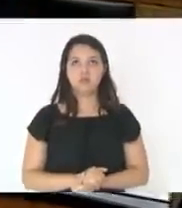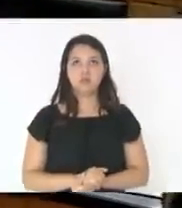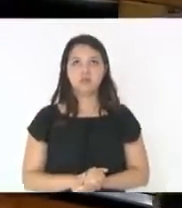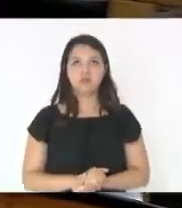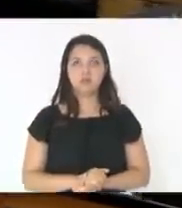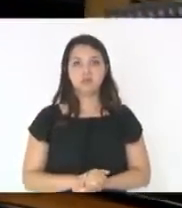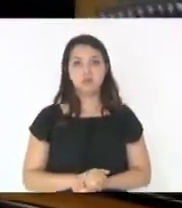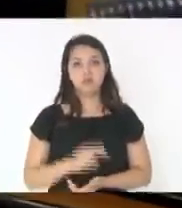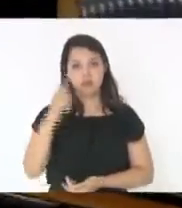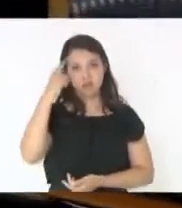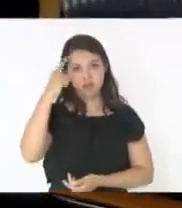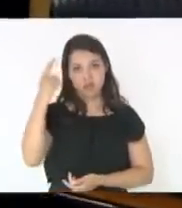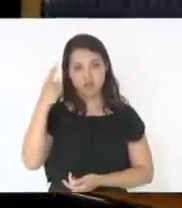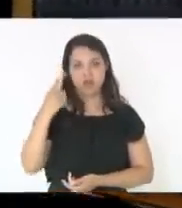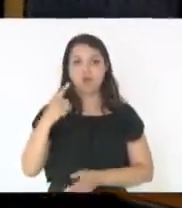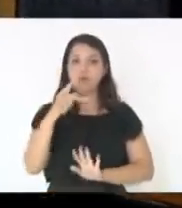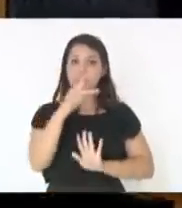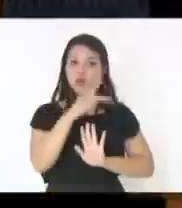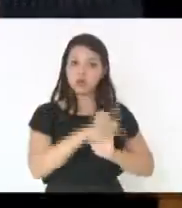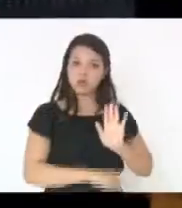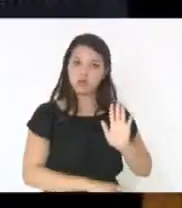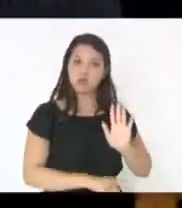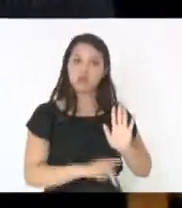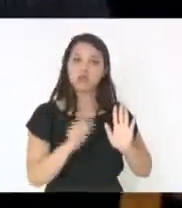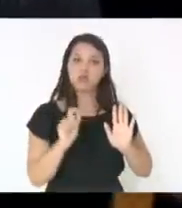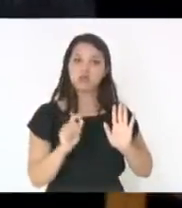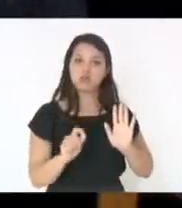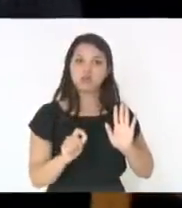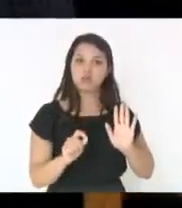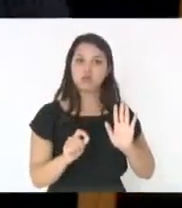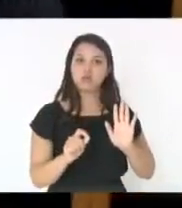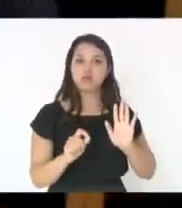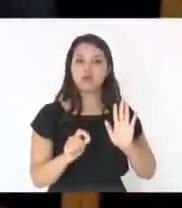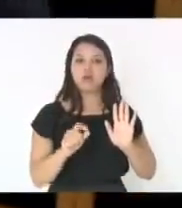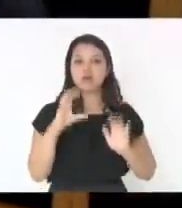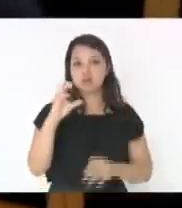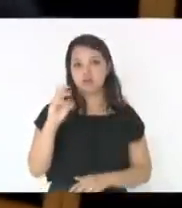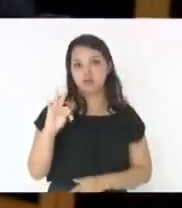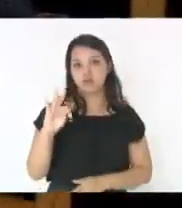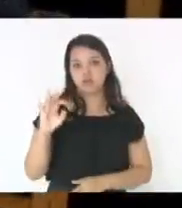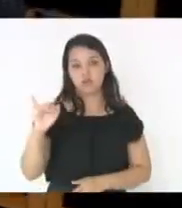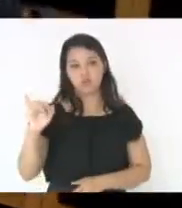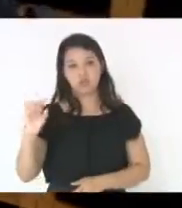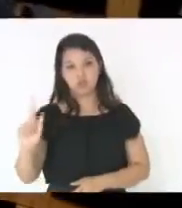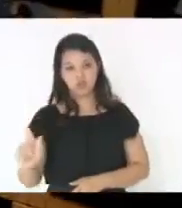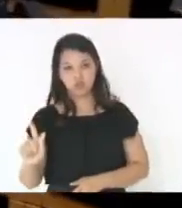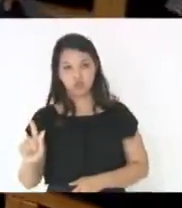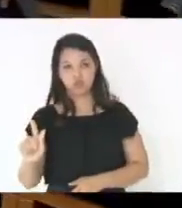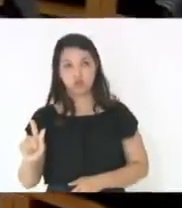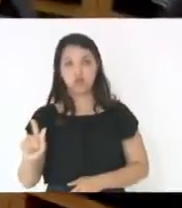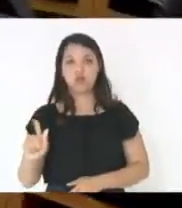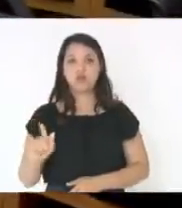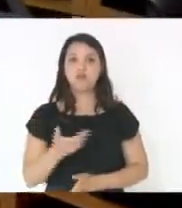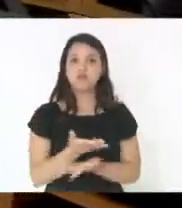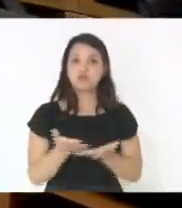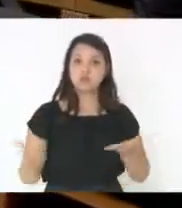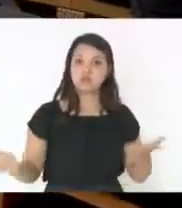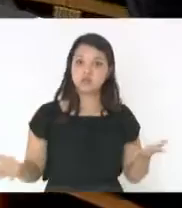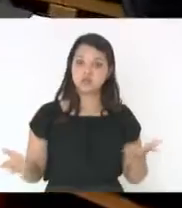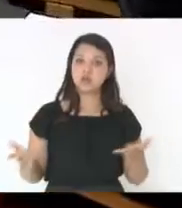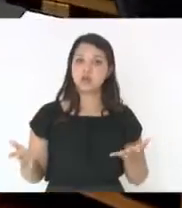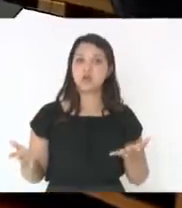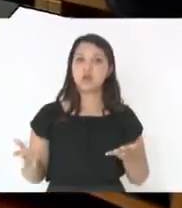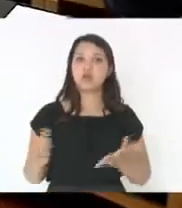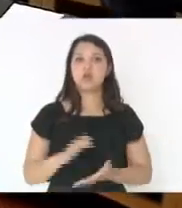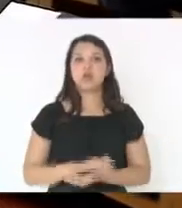para lembrar, senhor presidente, esse projeto aí é da tradição das bombachas, dos CTGs aí. Quero ver os deputados aí que colocaram a bombacha fosse o